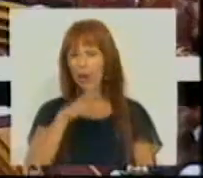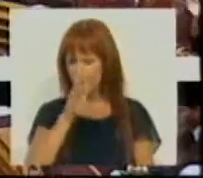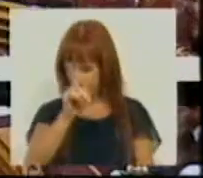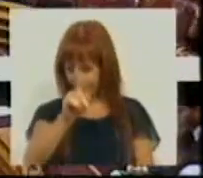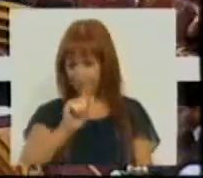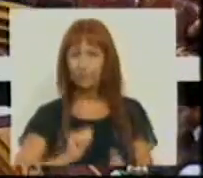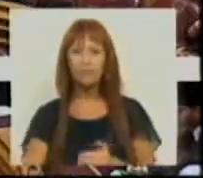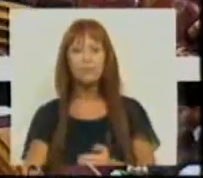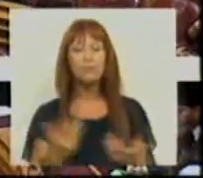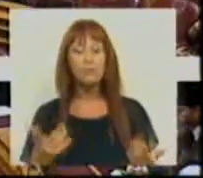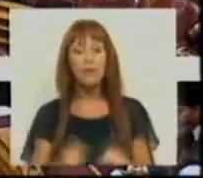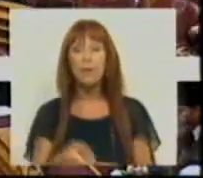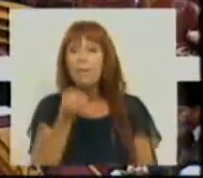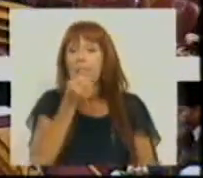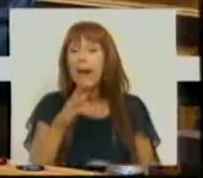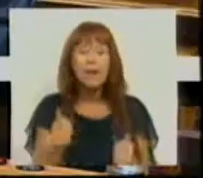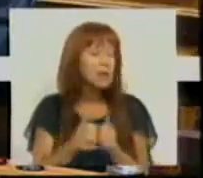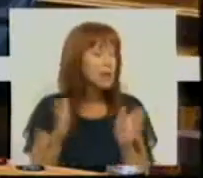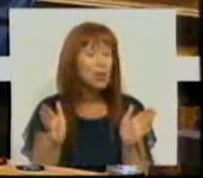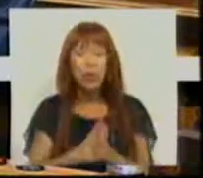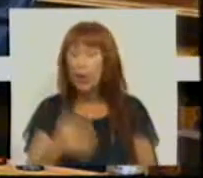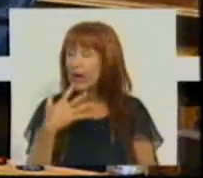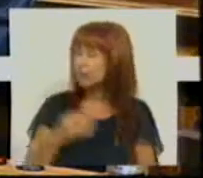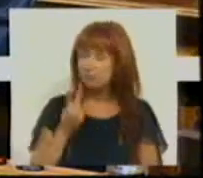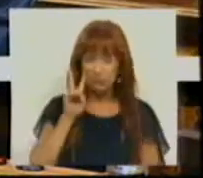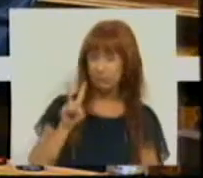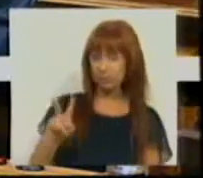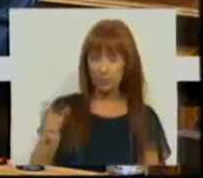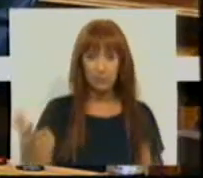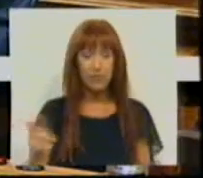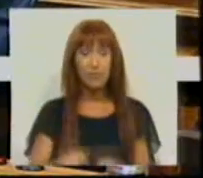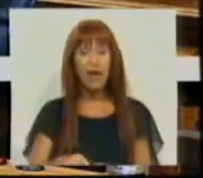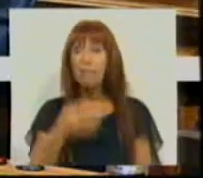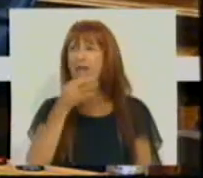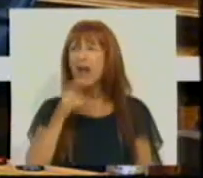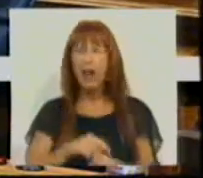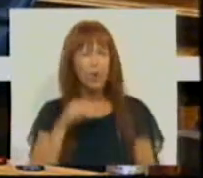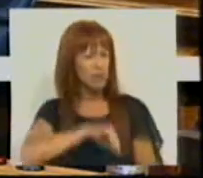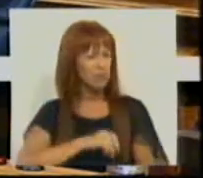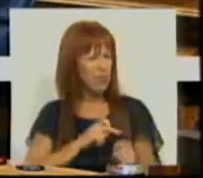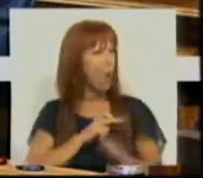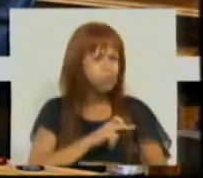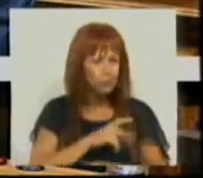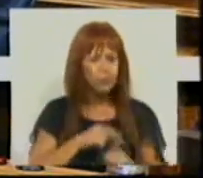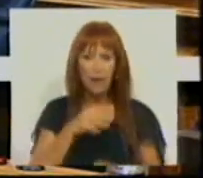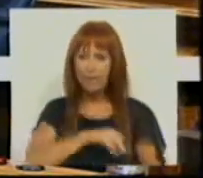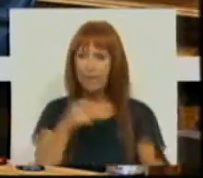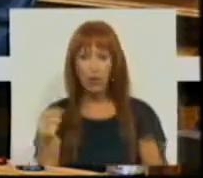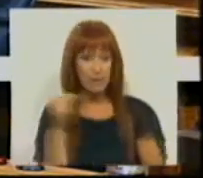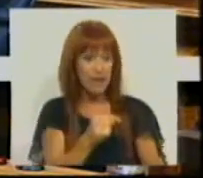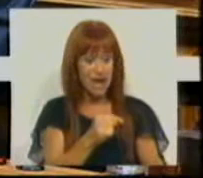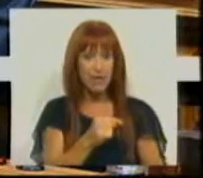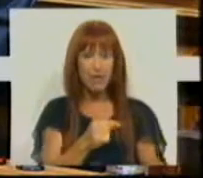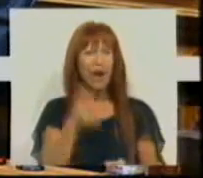dizer que perde toda a credibilidade para falar em congelamento de pensões mínimas